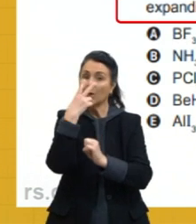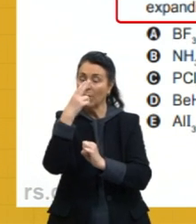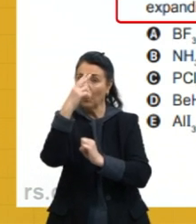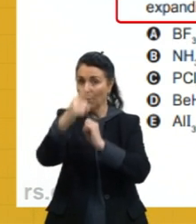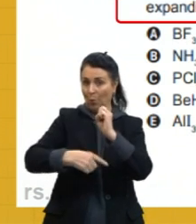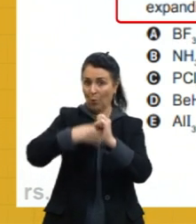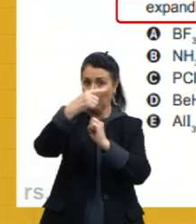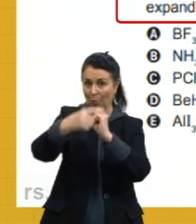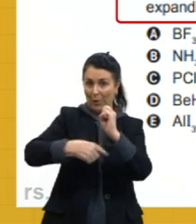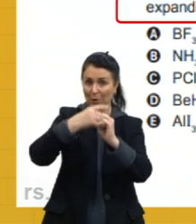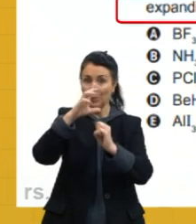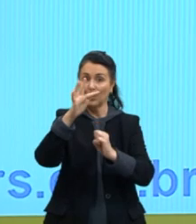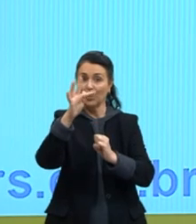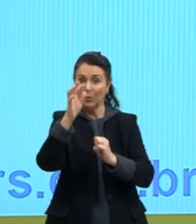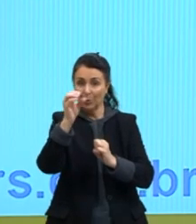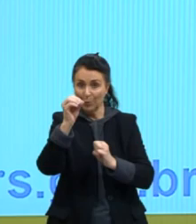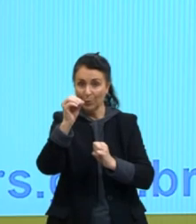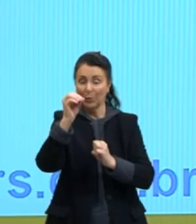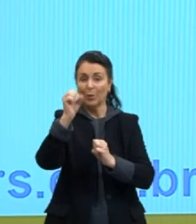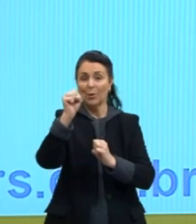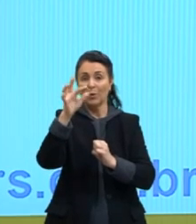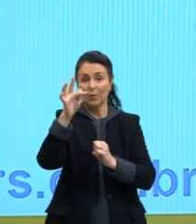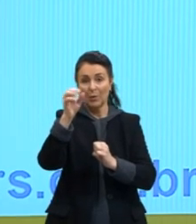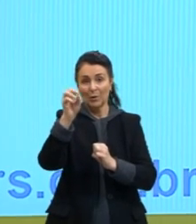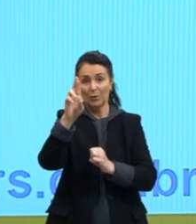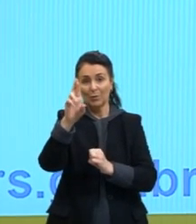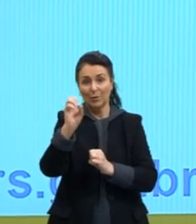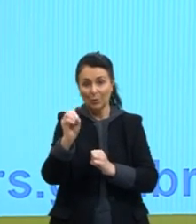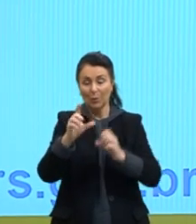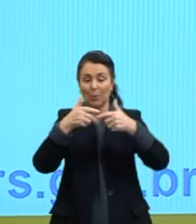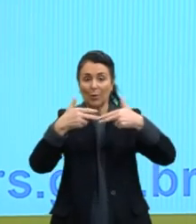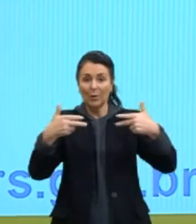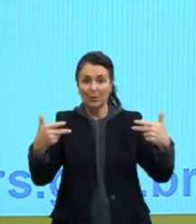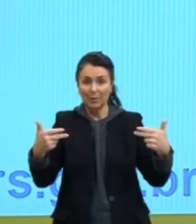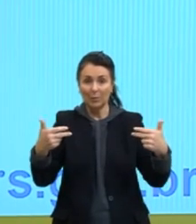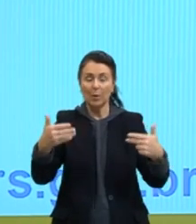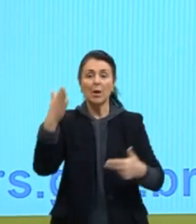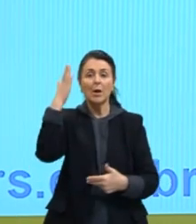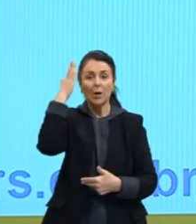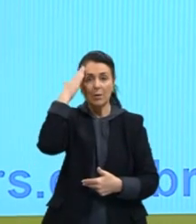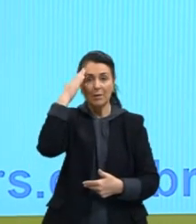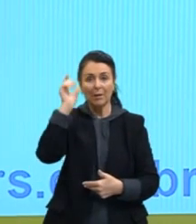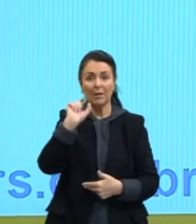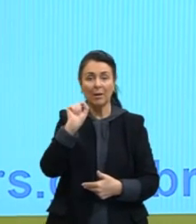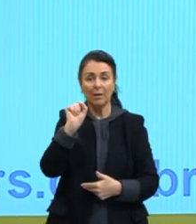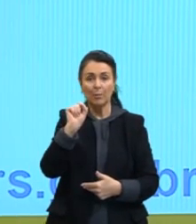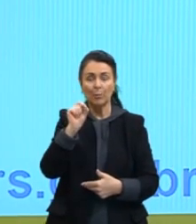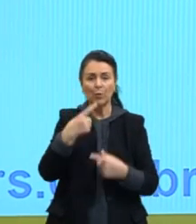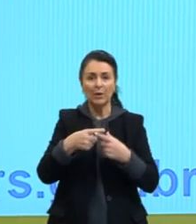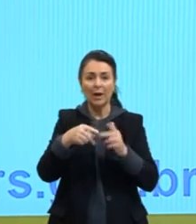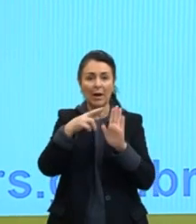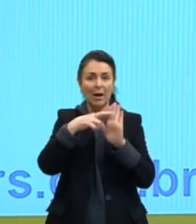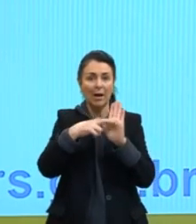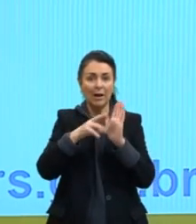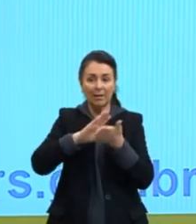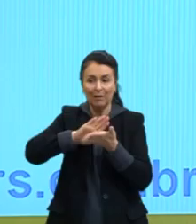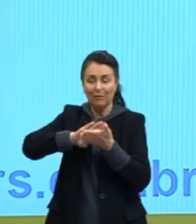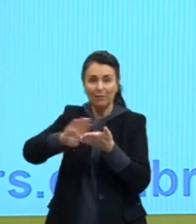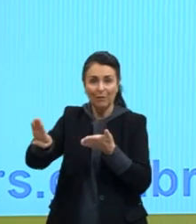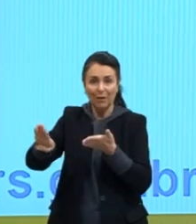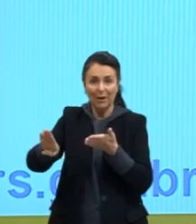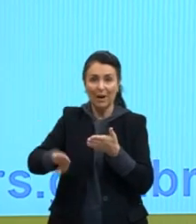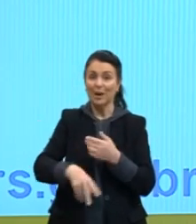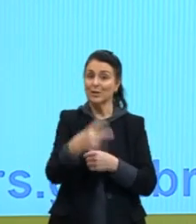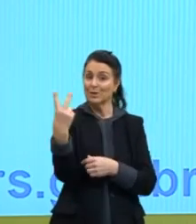desconsidero os demais. Por quê? Porque eu sei que quem trabalha, quem tem essa exceção à regra, é o fósforo e o enxofre.